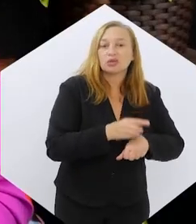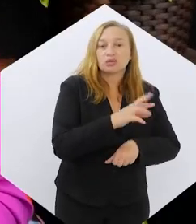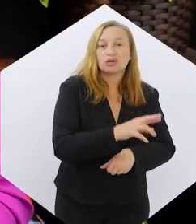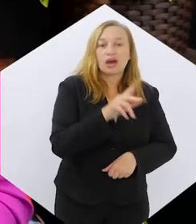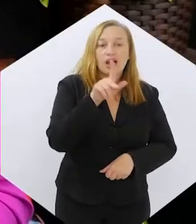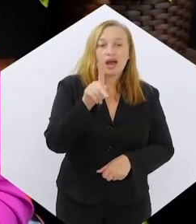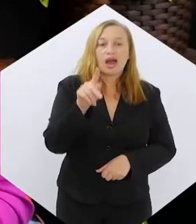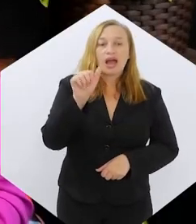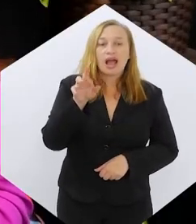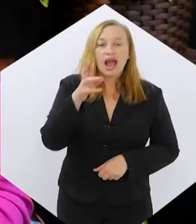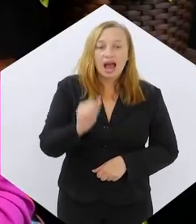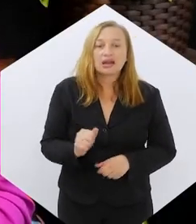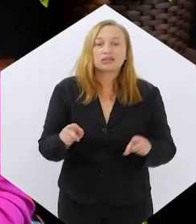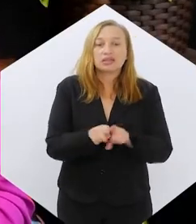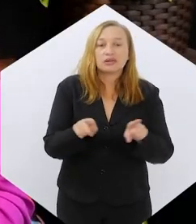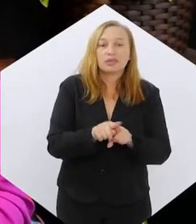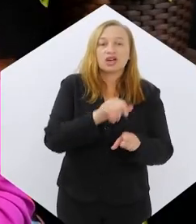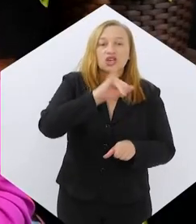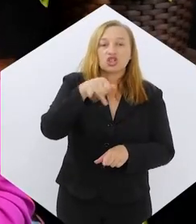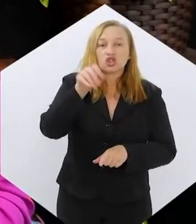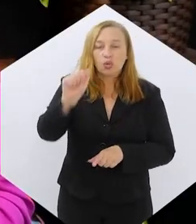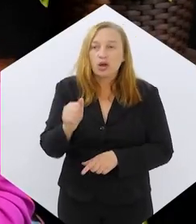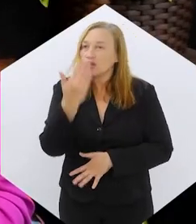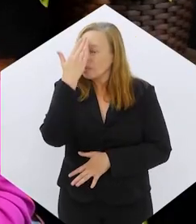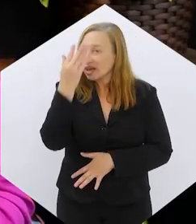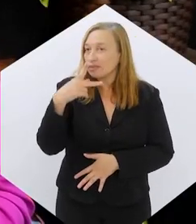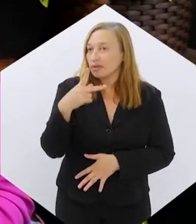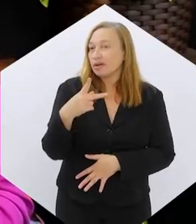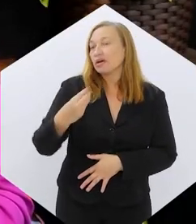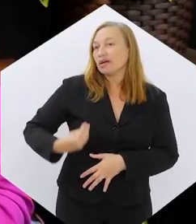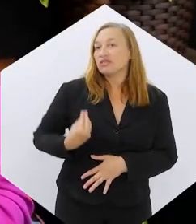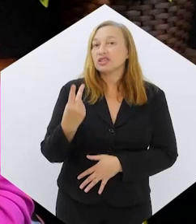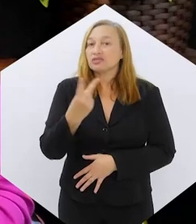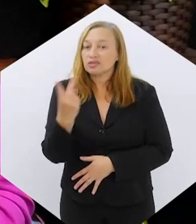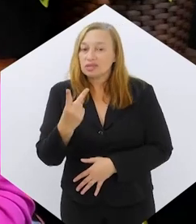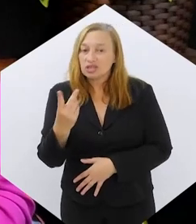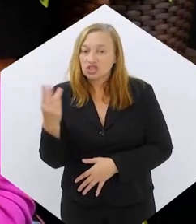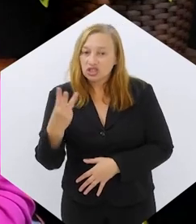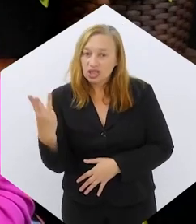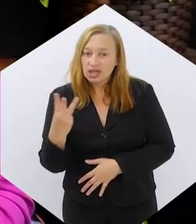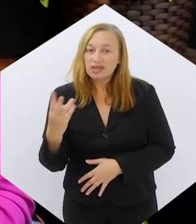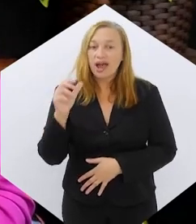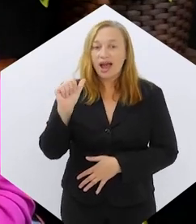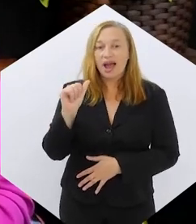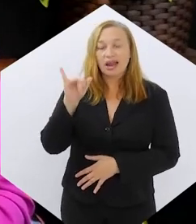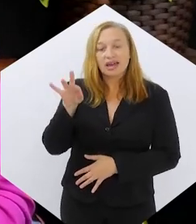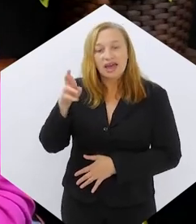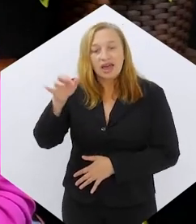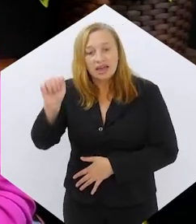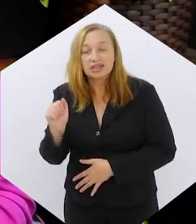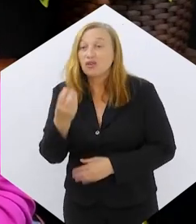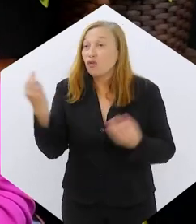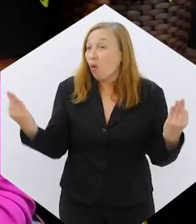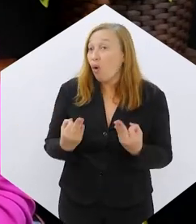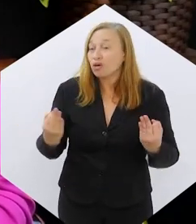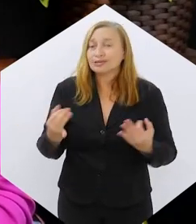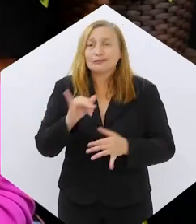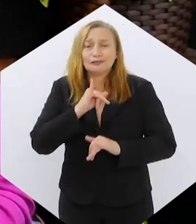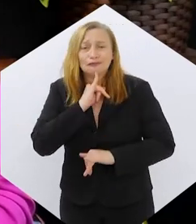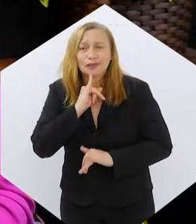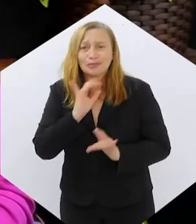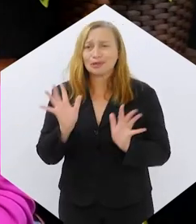Tá certo, doutora Carla, doutora Joana também, muito obrigada pela participação de vocês, a Leandra, foi ótimo o nosso programa,